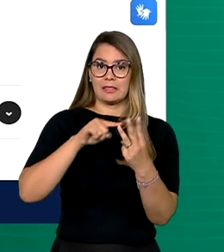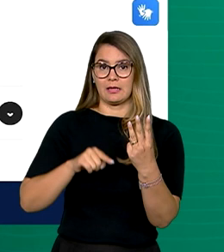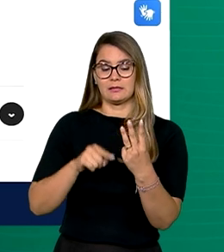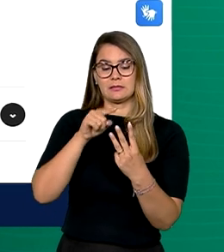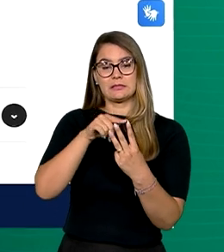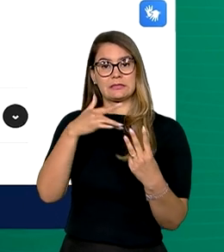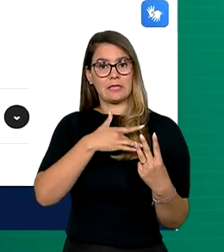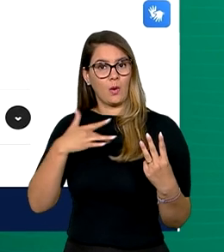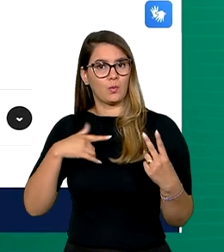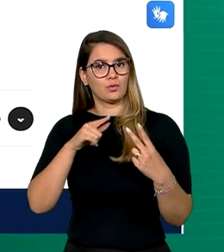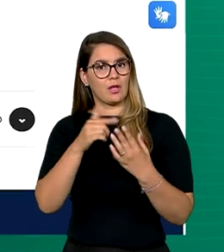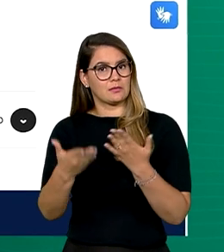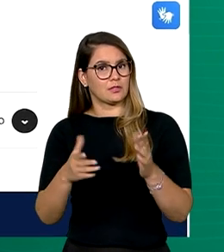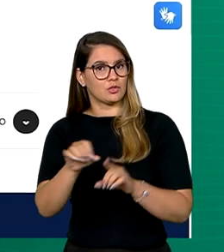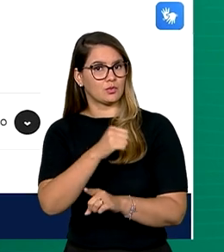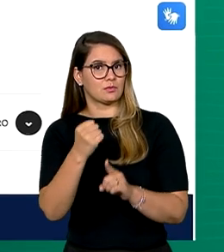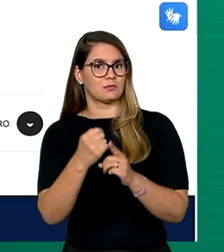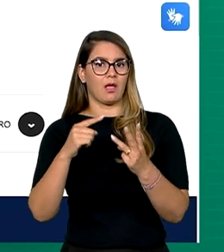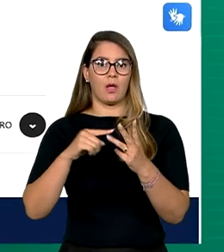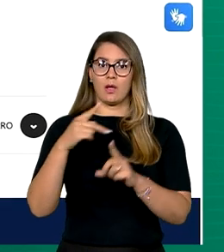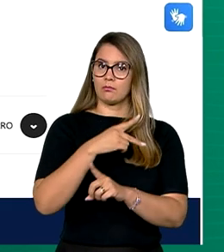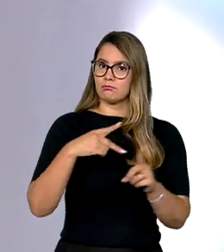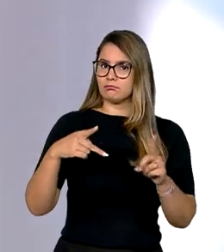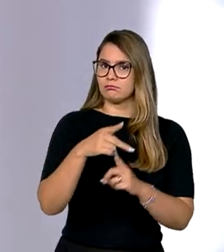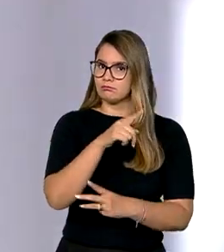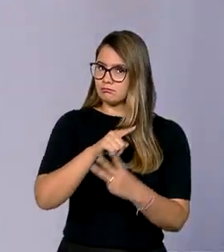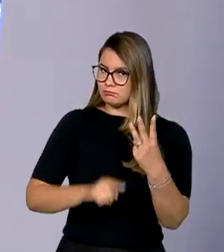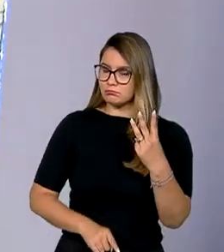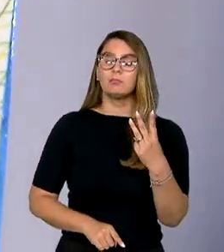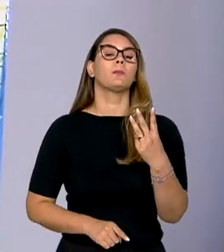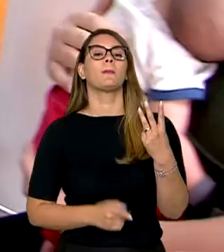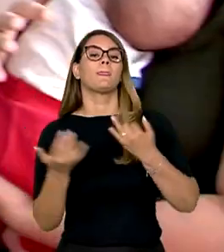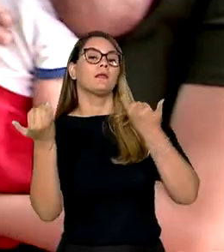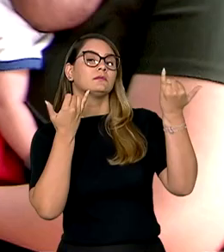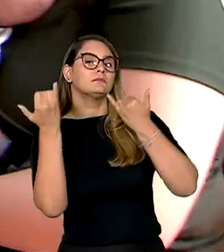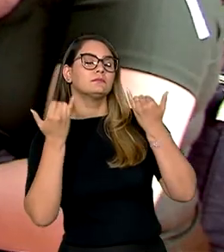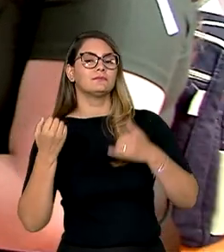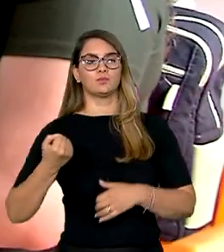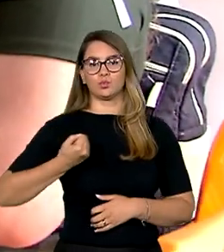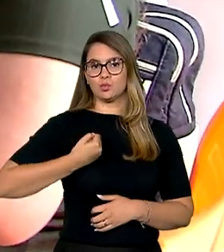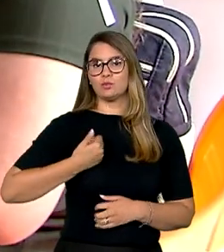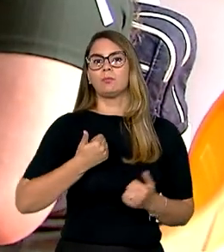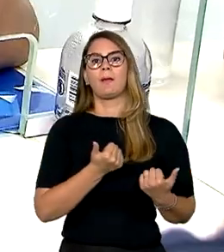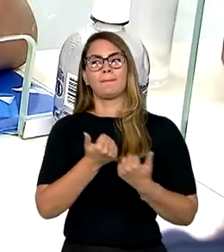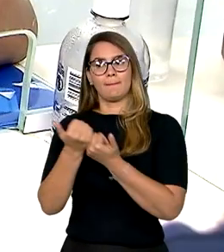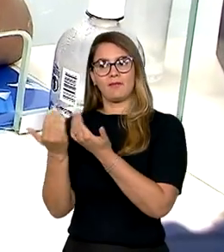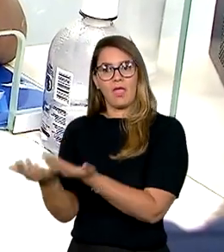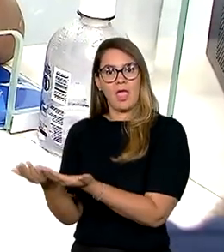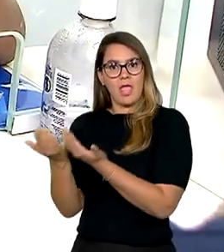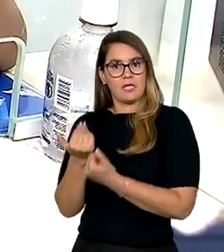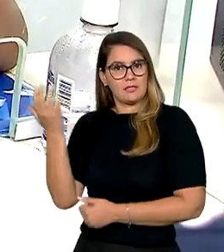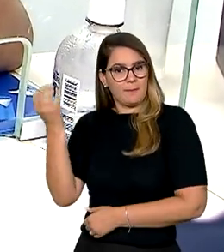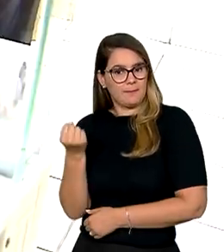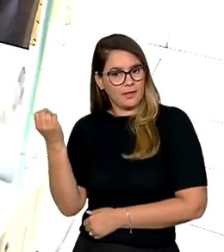saúde, assistência social e previdência social. Os dados vão desde o número de benefícios recebidos pelos